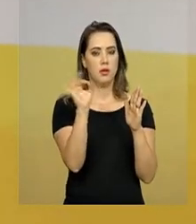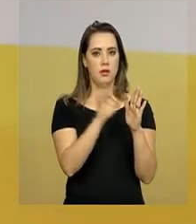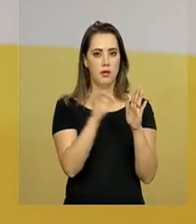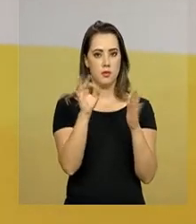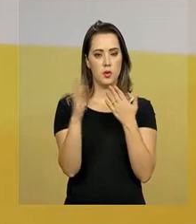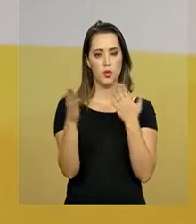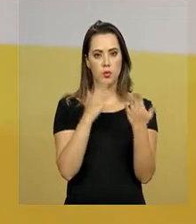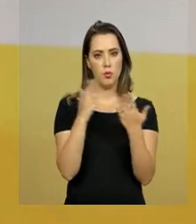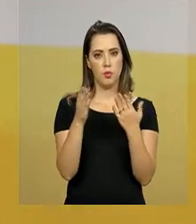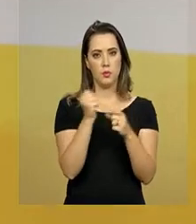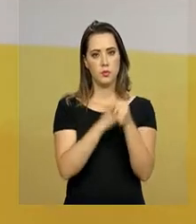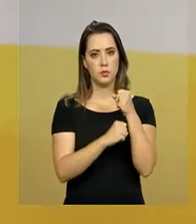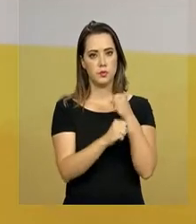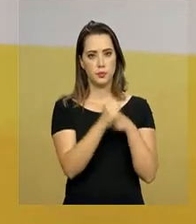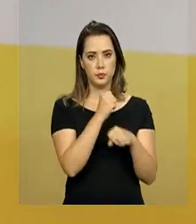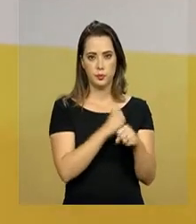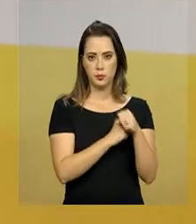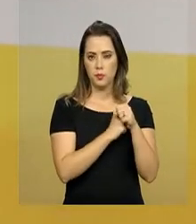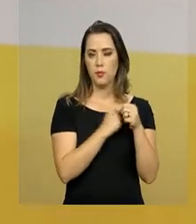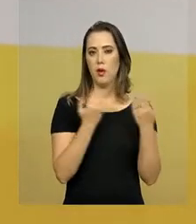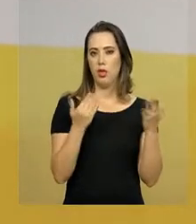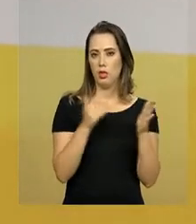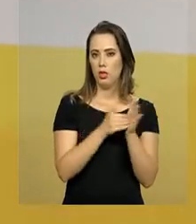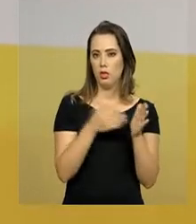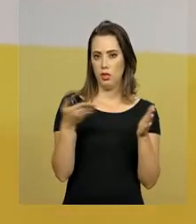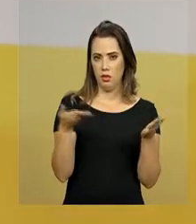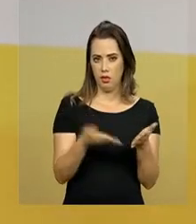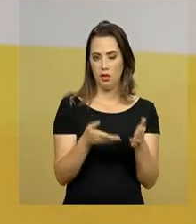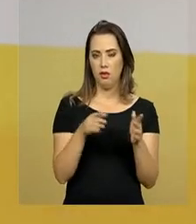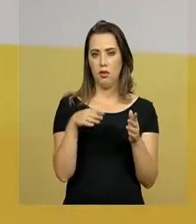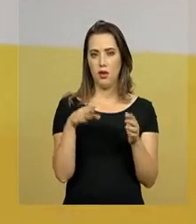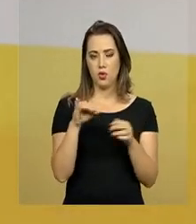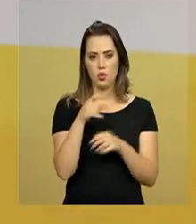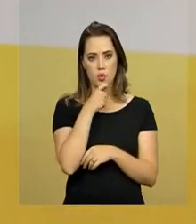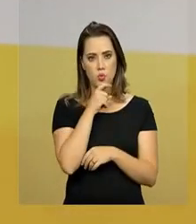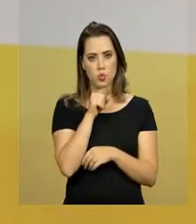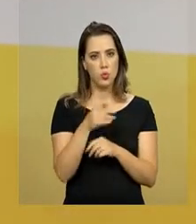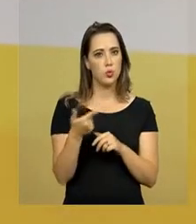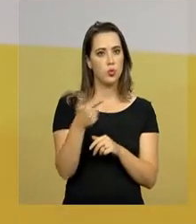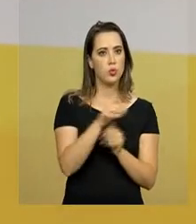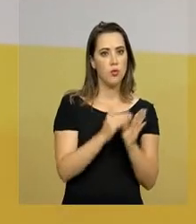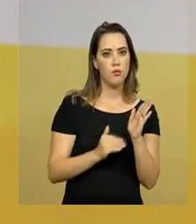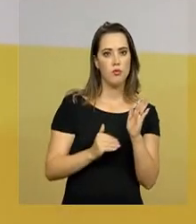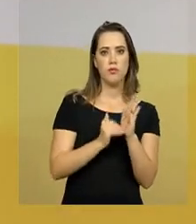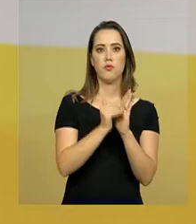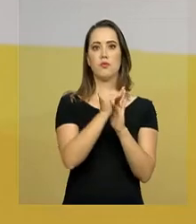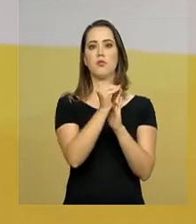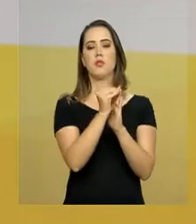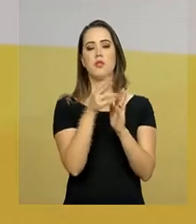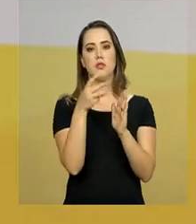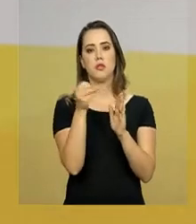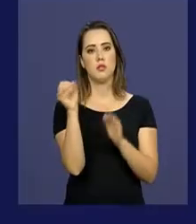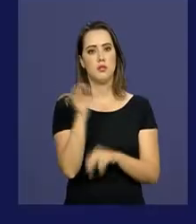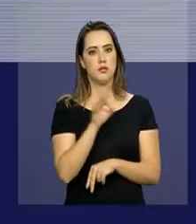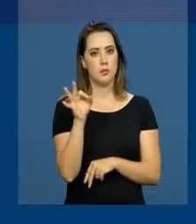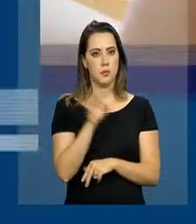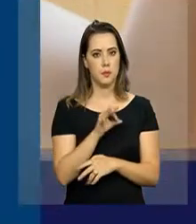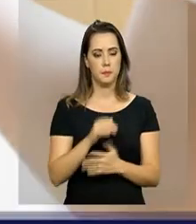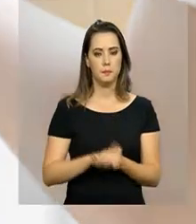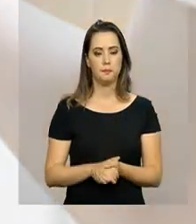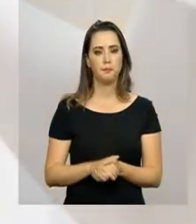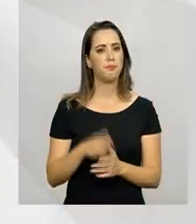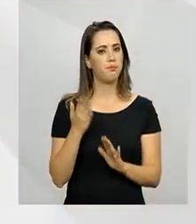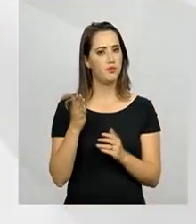em relação aos anos anteriores. Já até o meio deste ano, foi registrado um novo aumento de cerca de 30%. Em